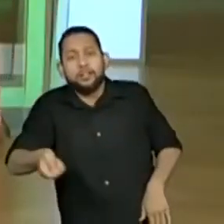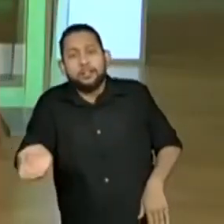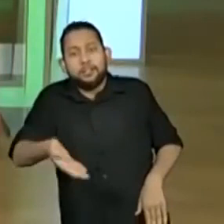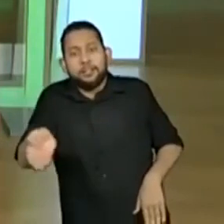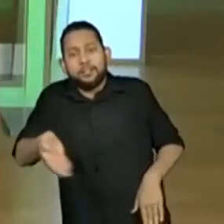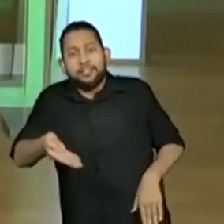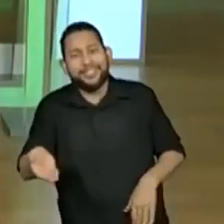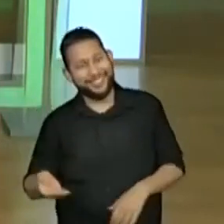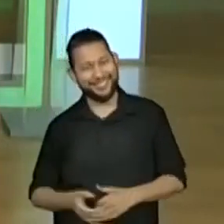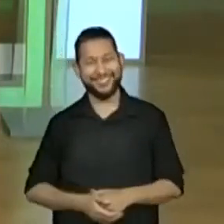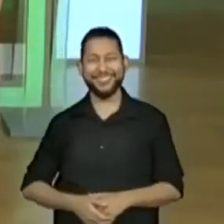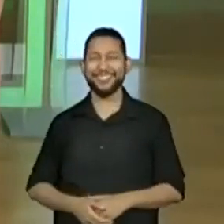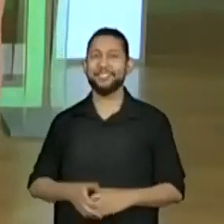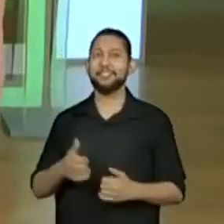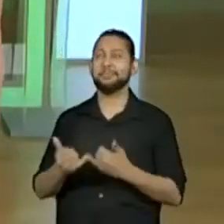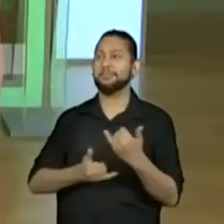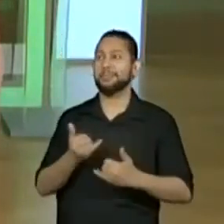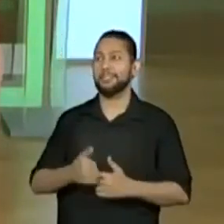faz. Local.